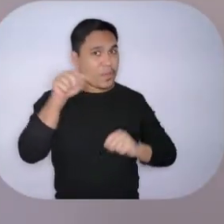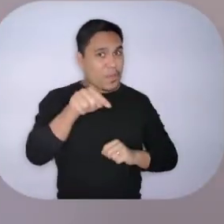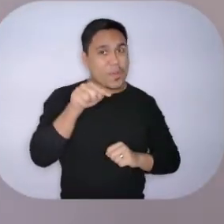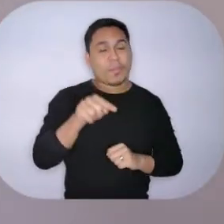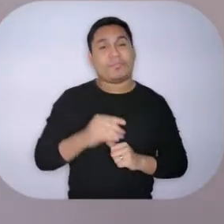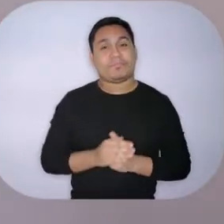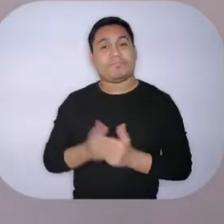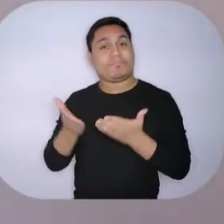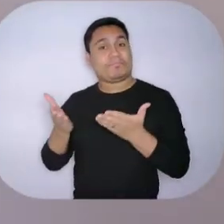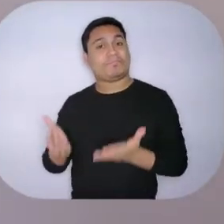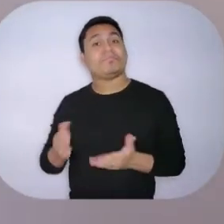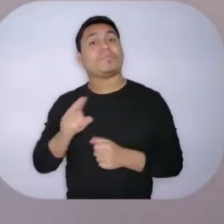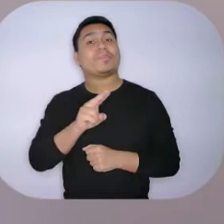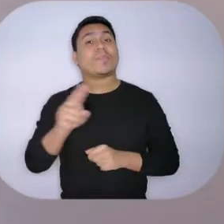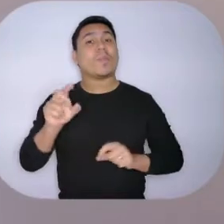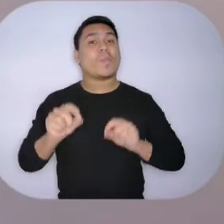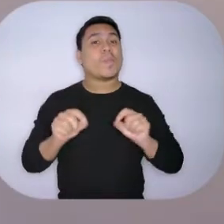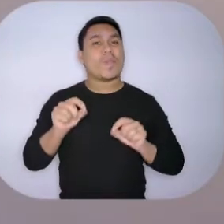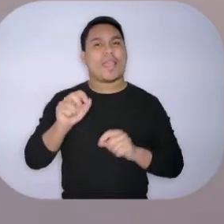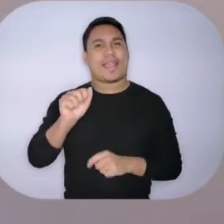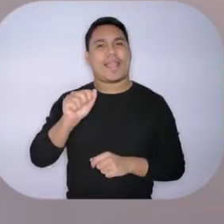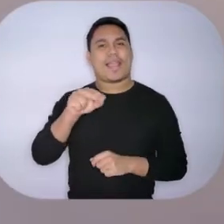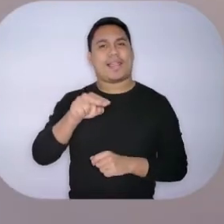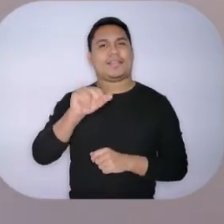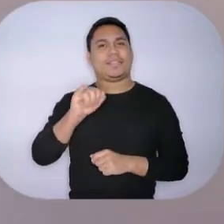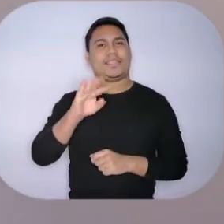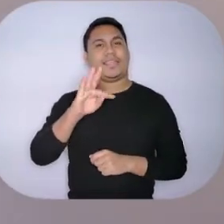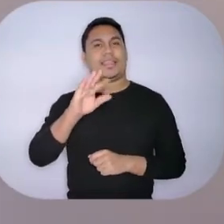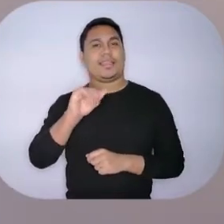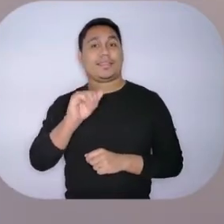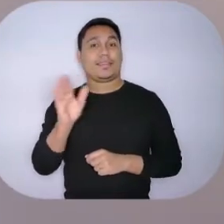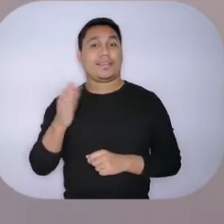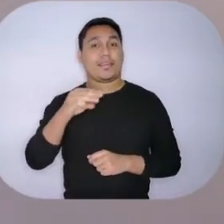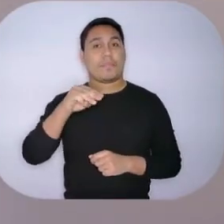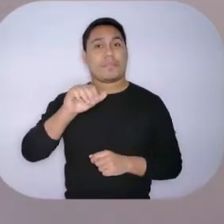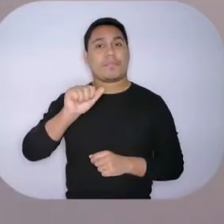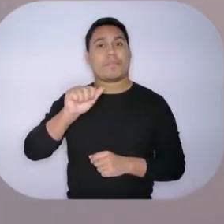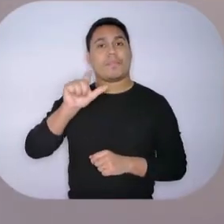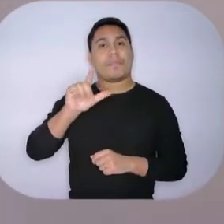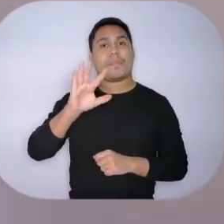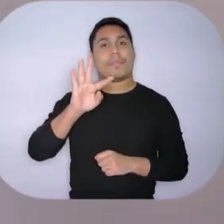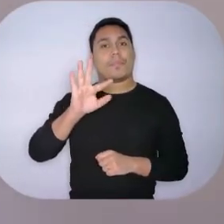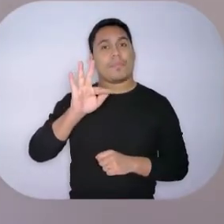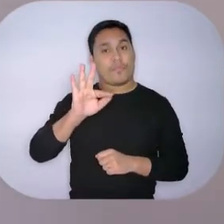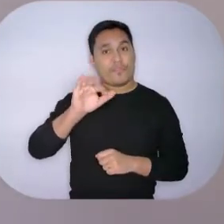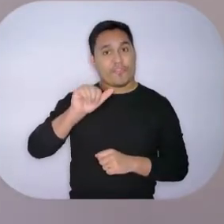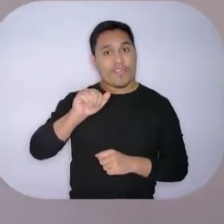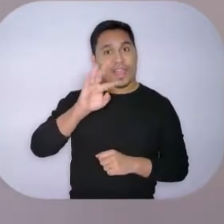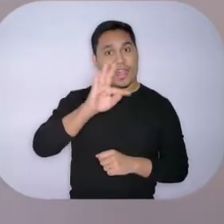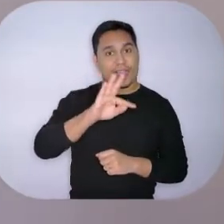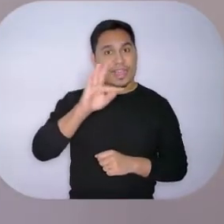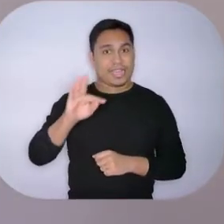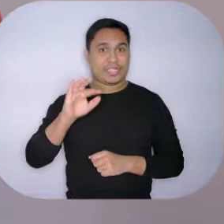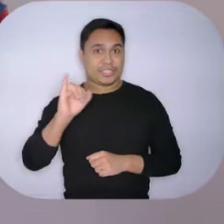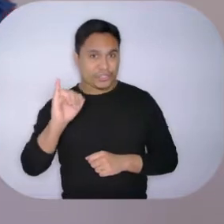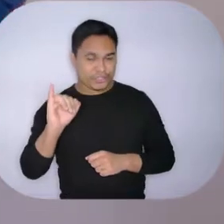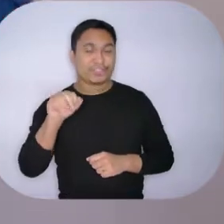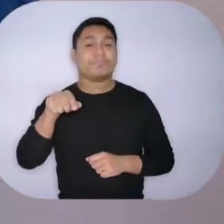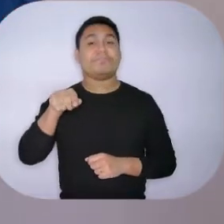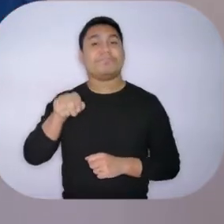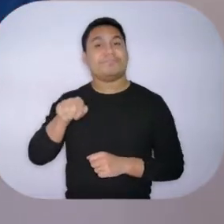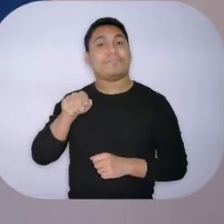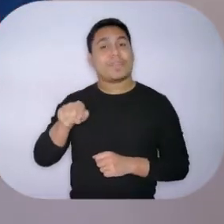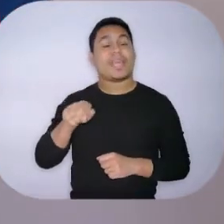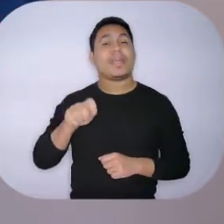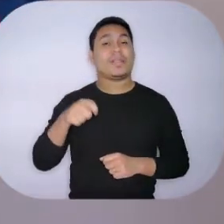sonhadora se chamava Anitta, Anitta Malfatti. Ela resolveu se aproximar